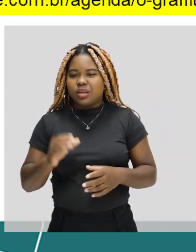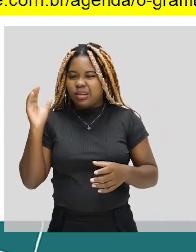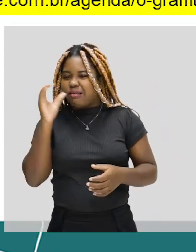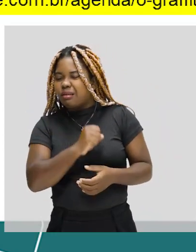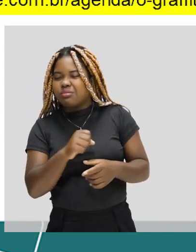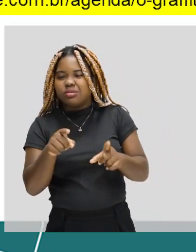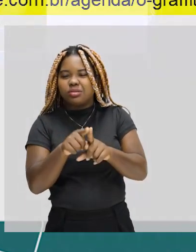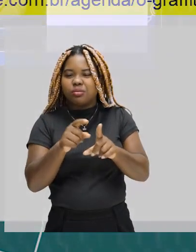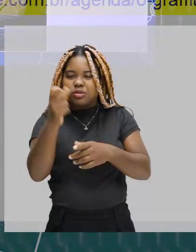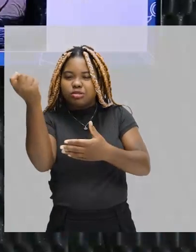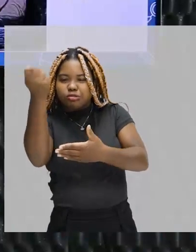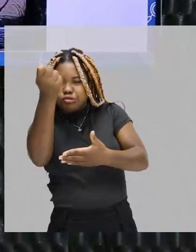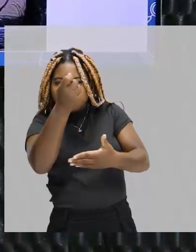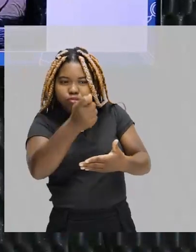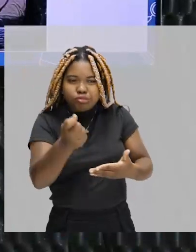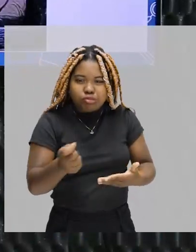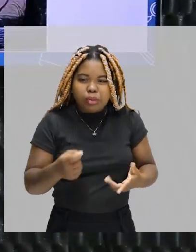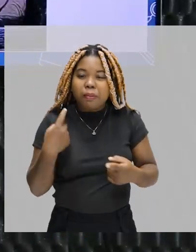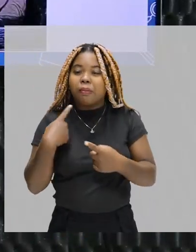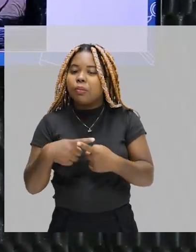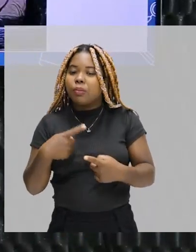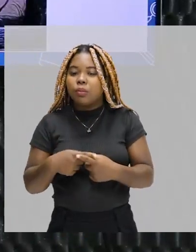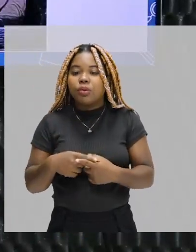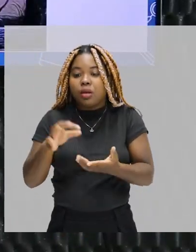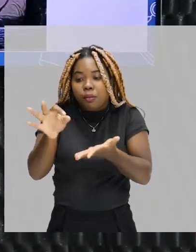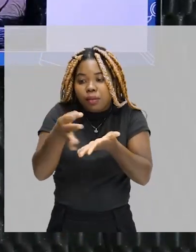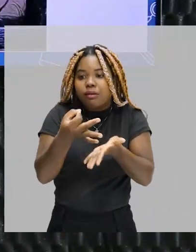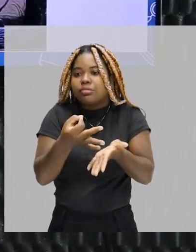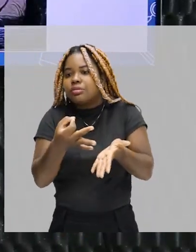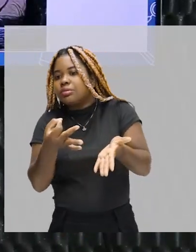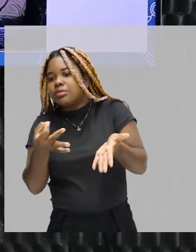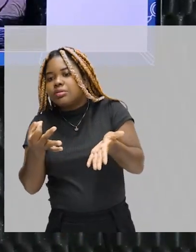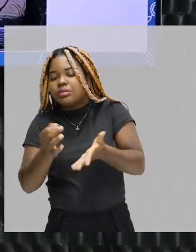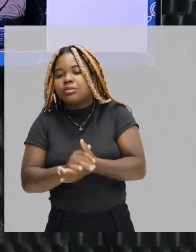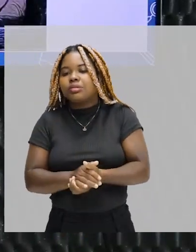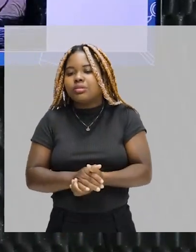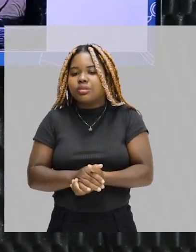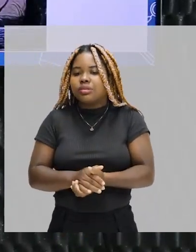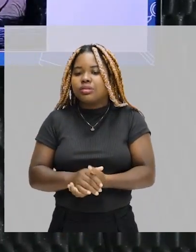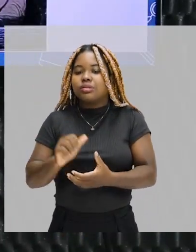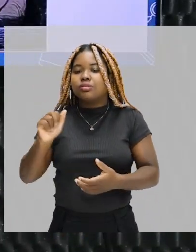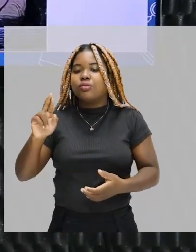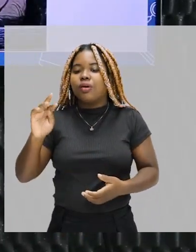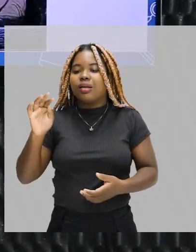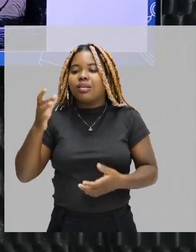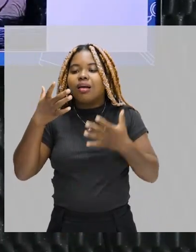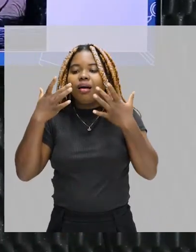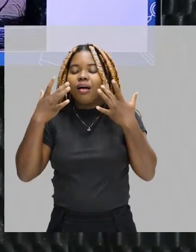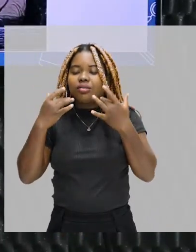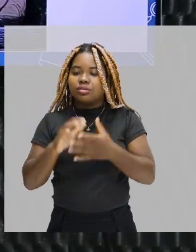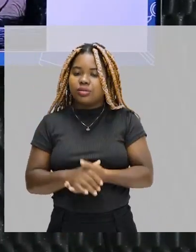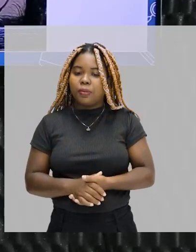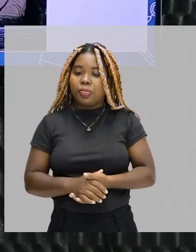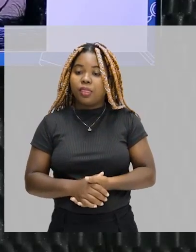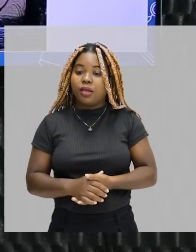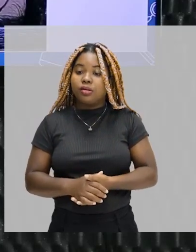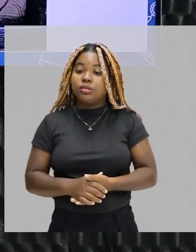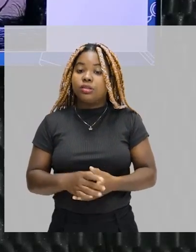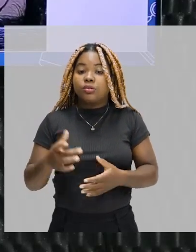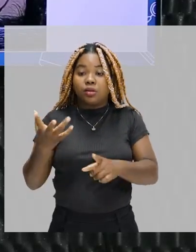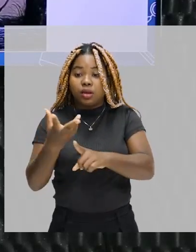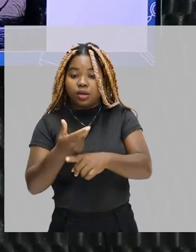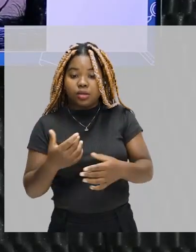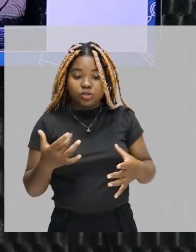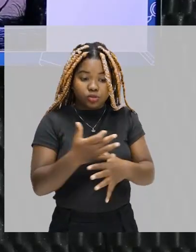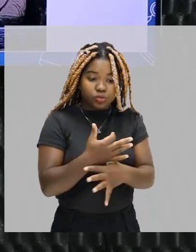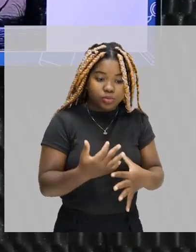rápido para ser feito. Por quê? Porque ele praticamente é uma assinatura do artista em si. Aquilo que eu falei para vocês, a arte urbana tem um problema muito